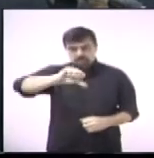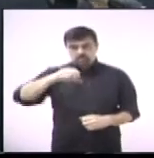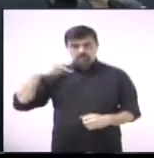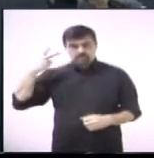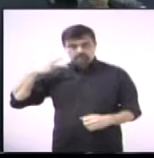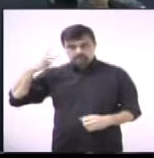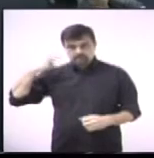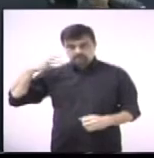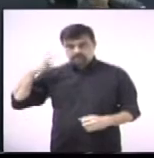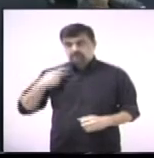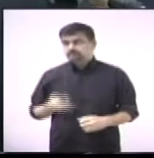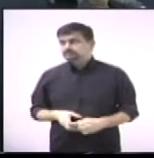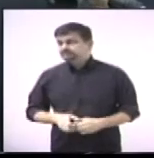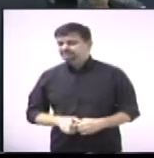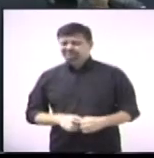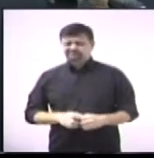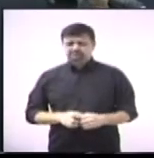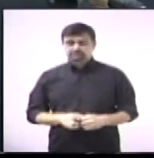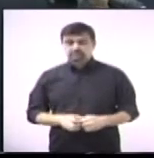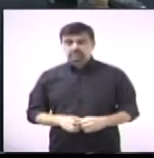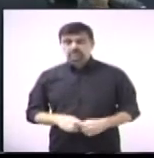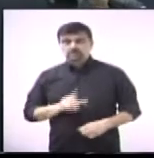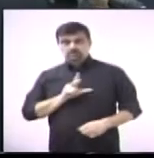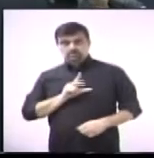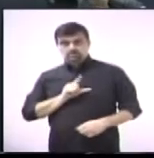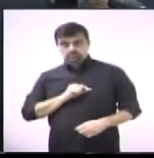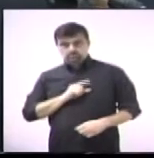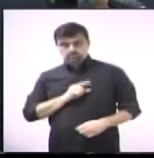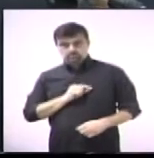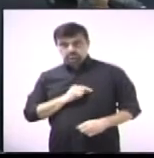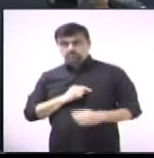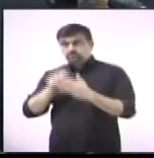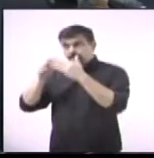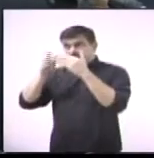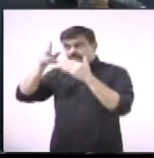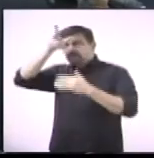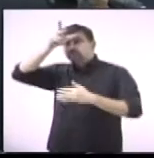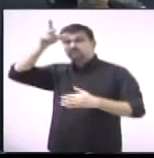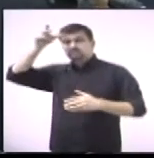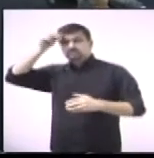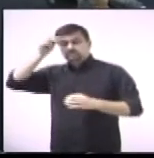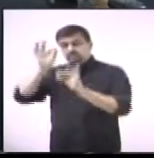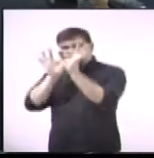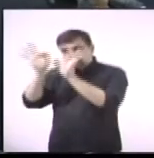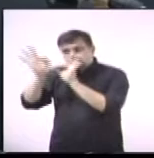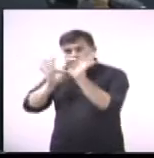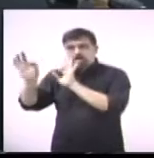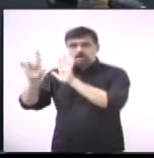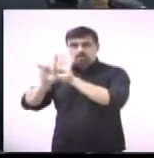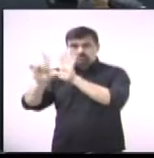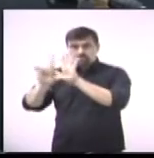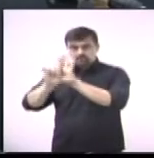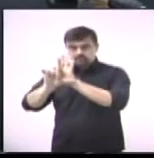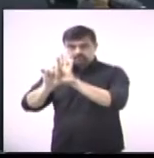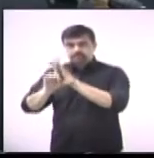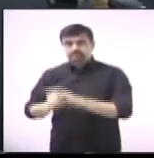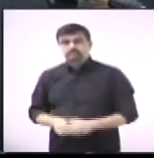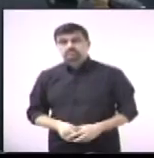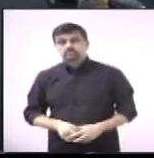vereador Custódio Campos sugere ao executivo elaboração de projeto de lei